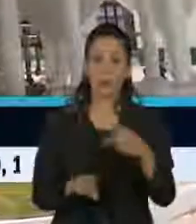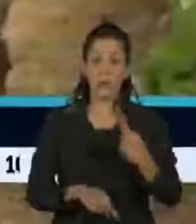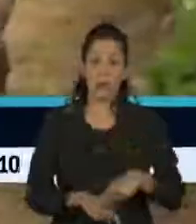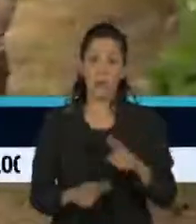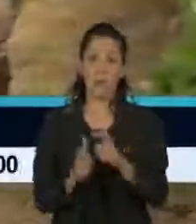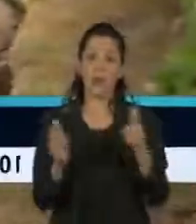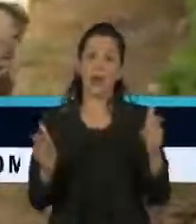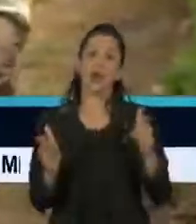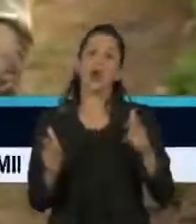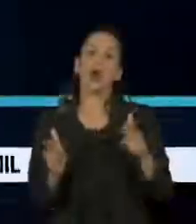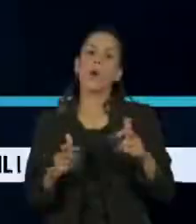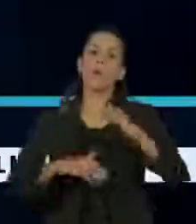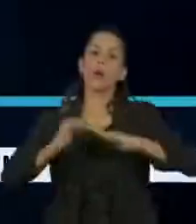etanol e citros.